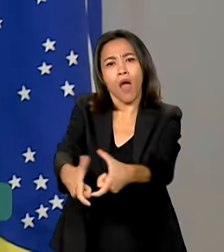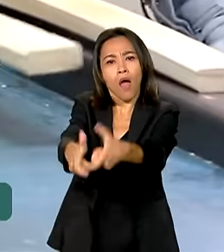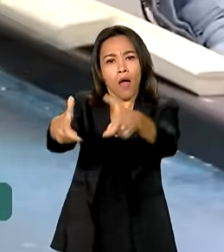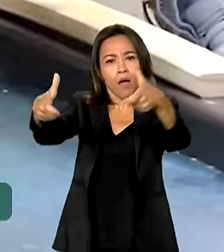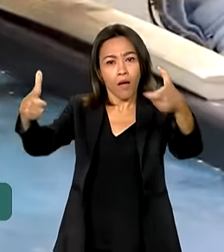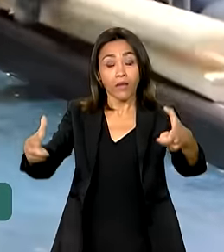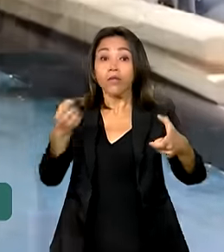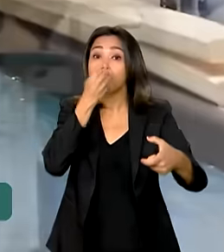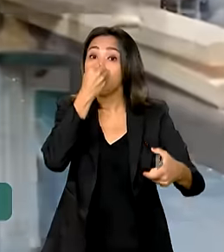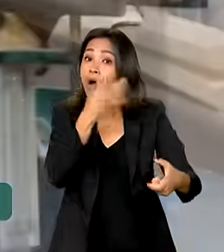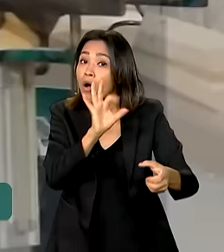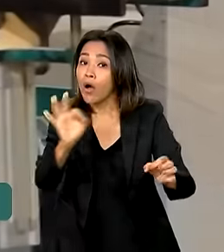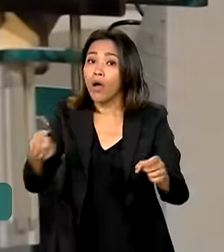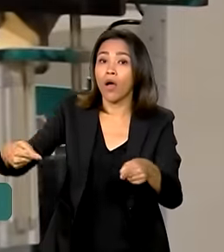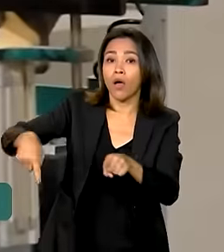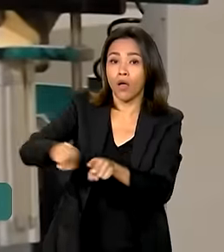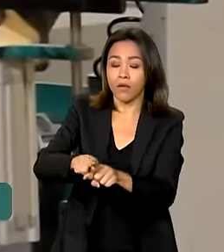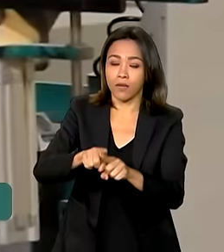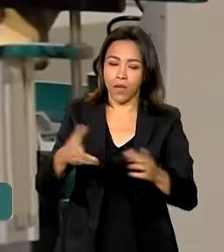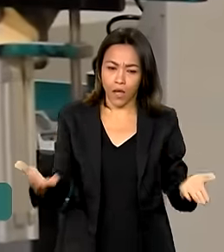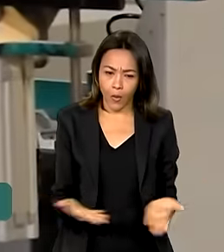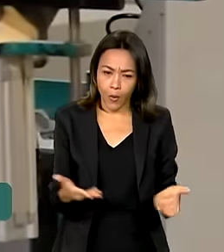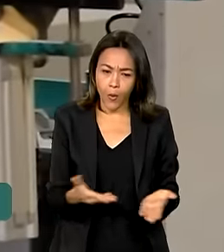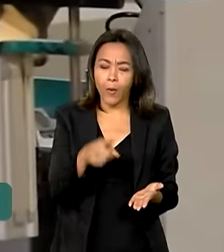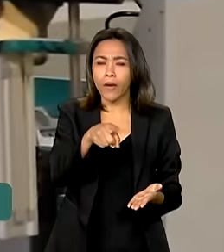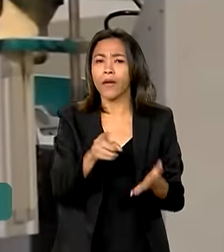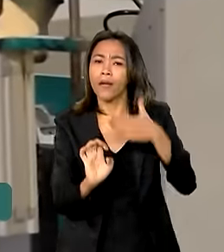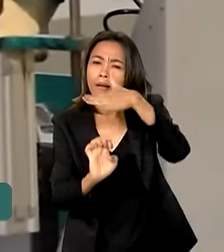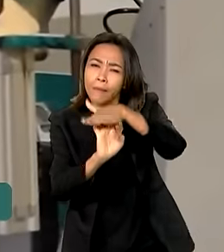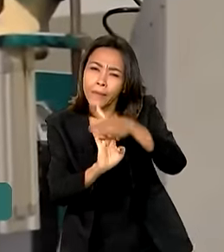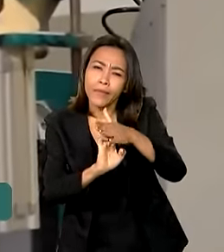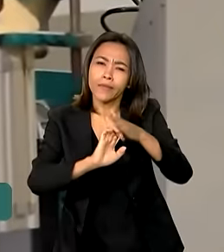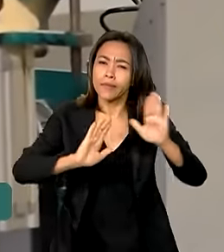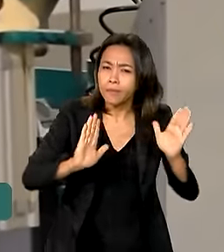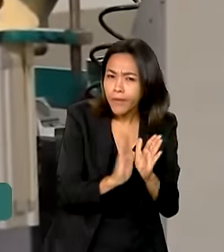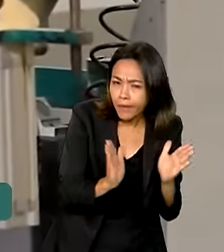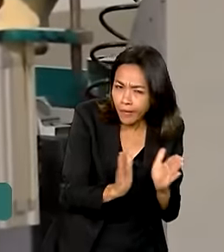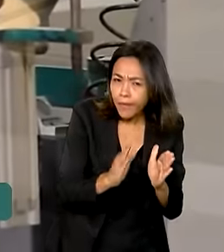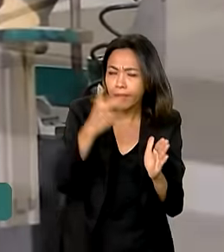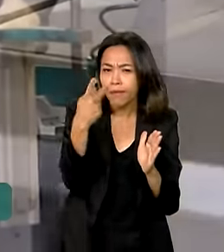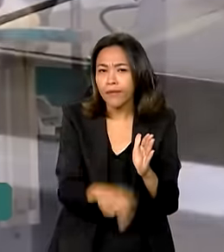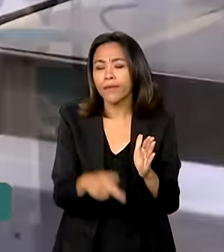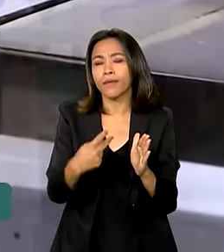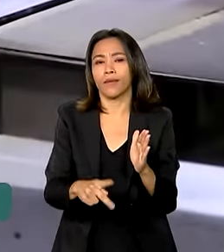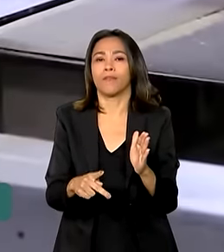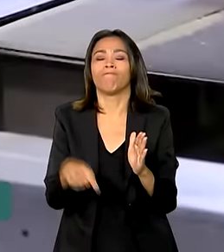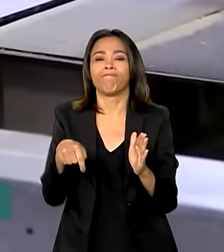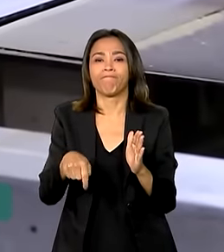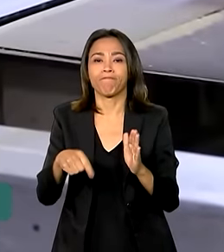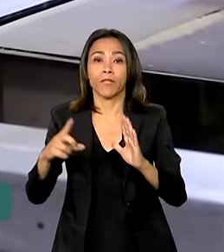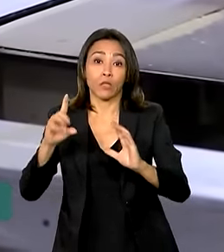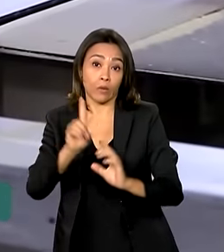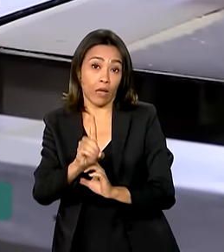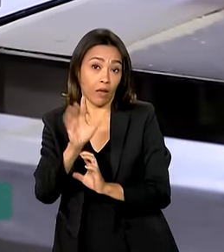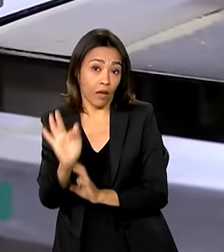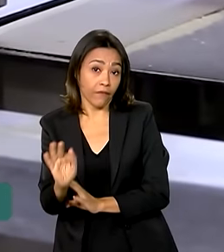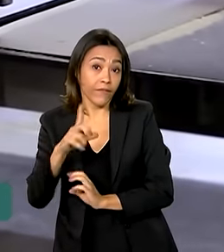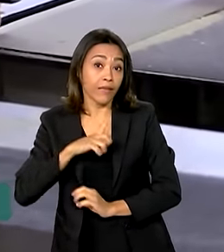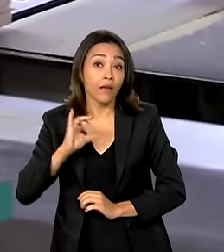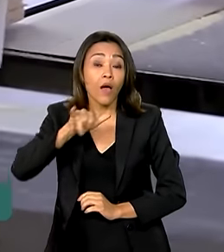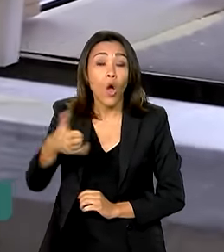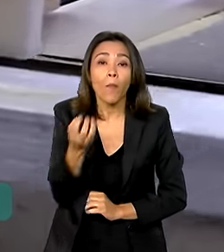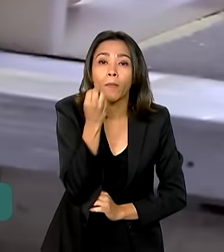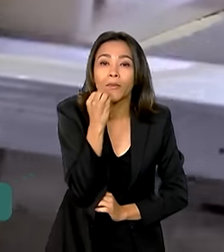parceria. Agora, os pequenos e médios empresários do Distrito Federal terão oportunidade de